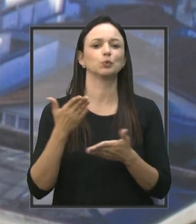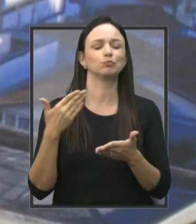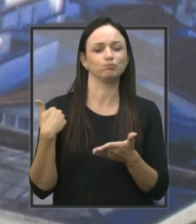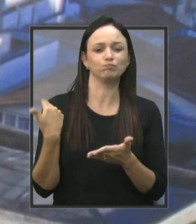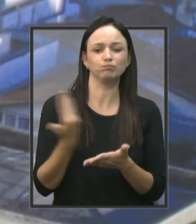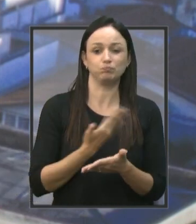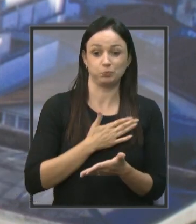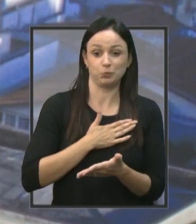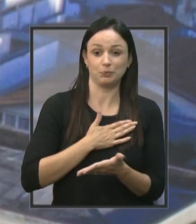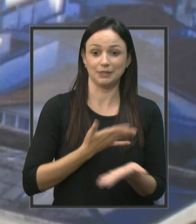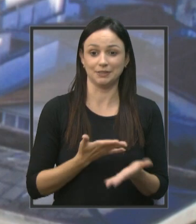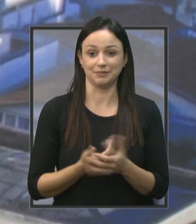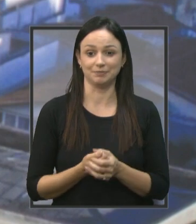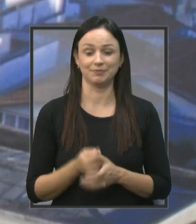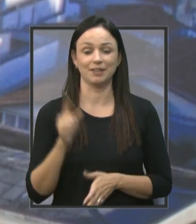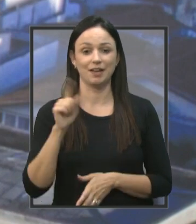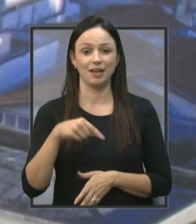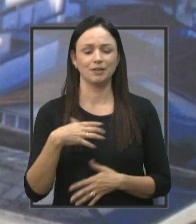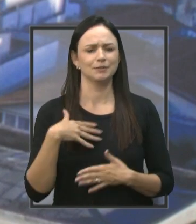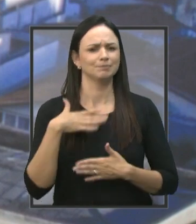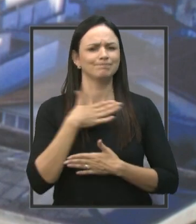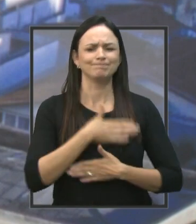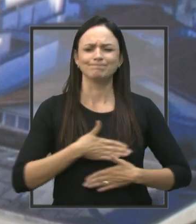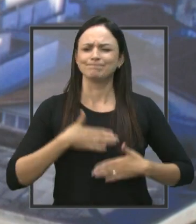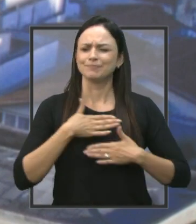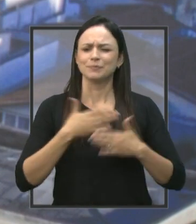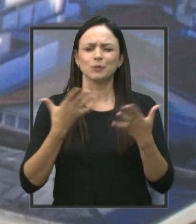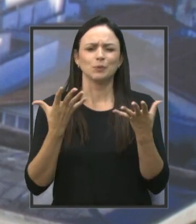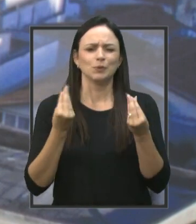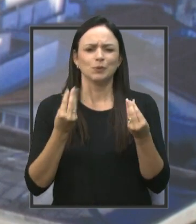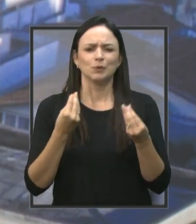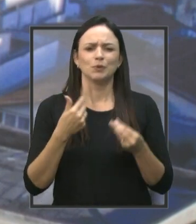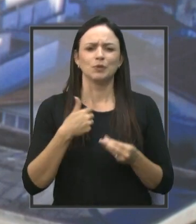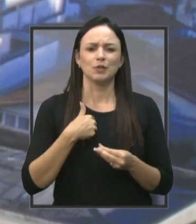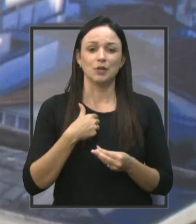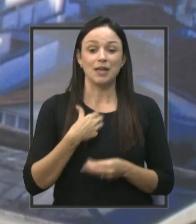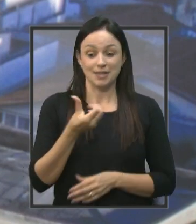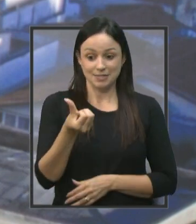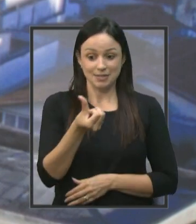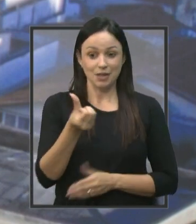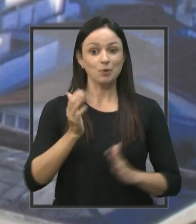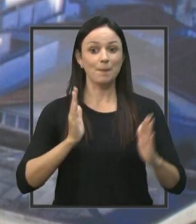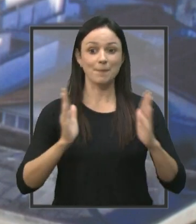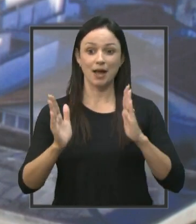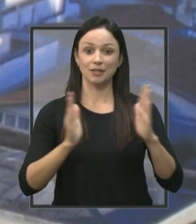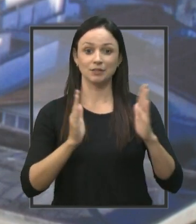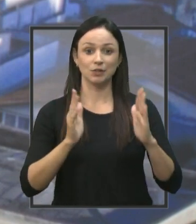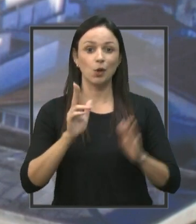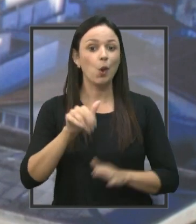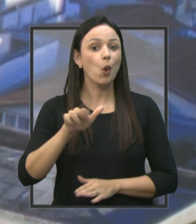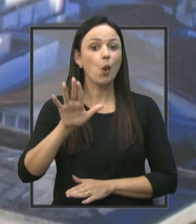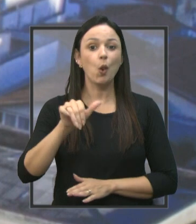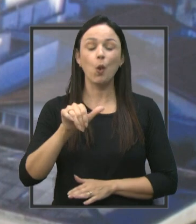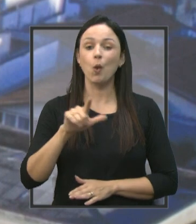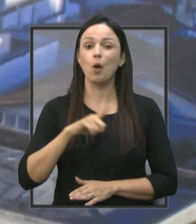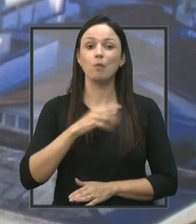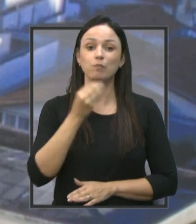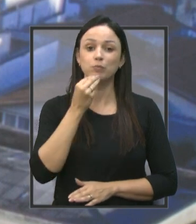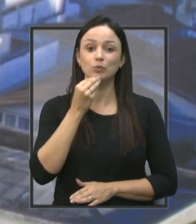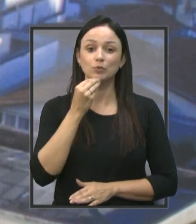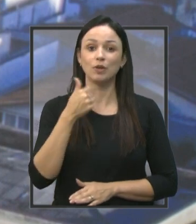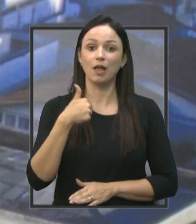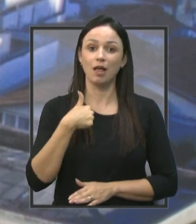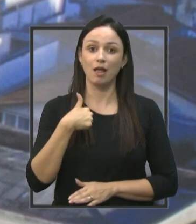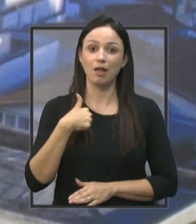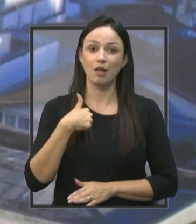E é uma satisfação gigantesca, porque eu estou no meu sexto mandato e nunca tive a oportunidade de assumir a